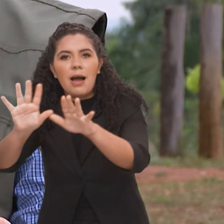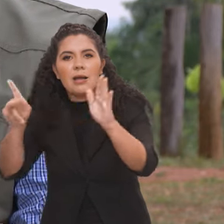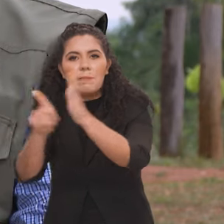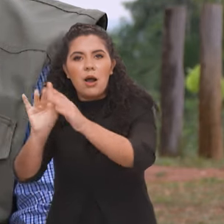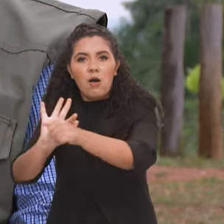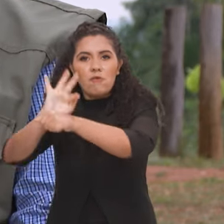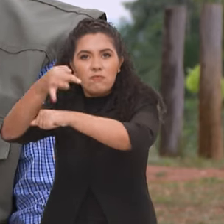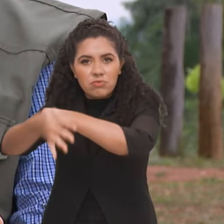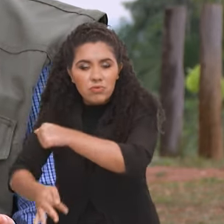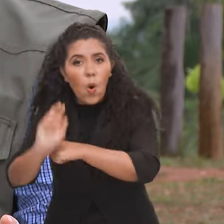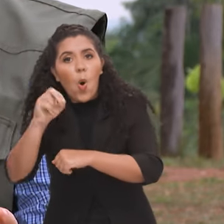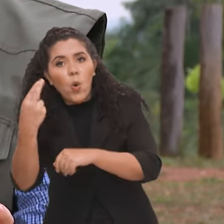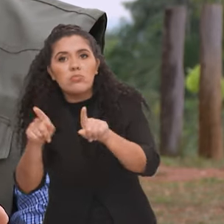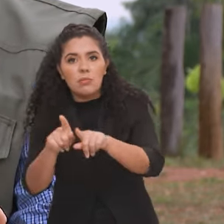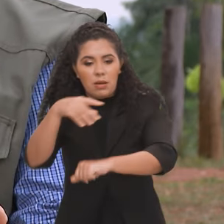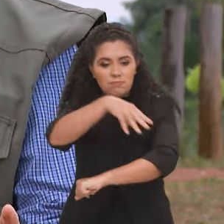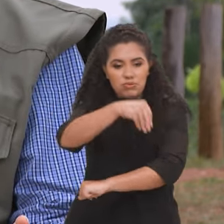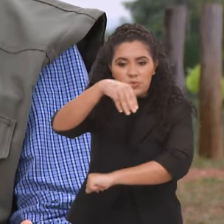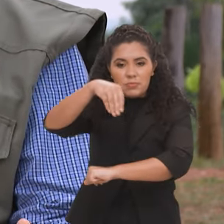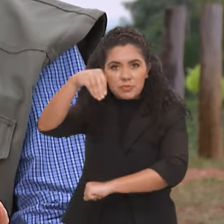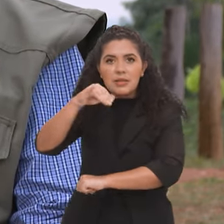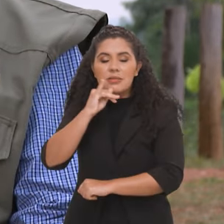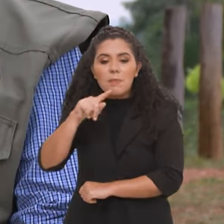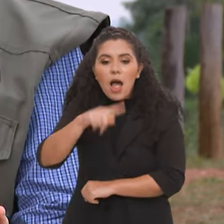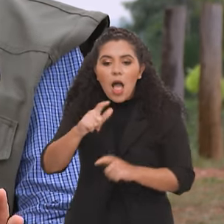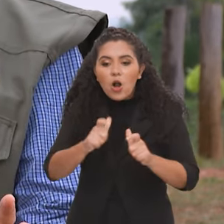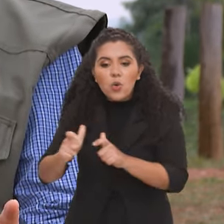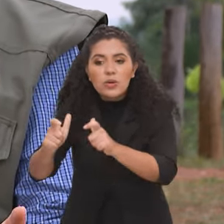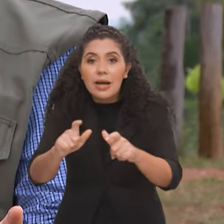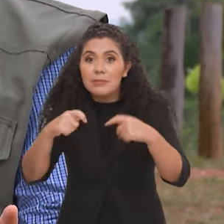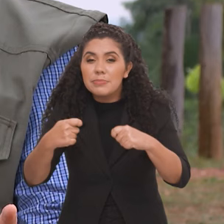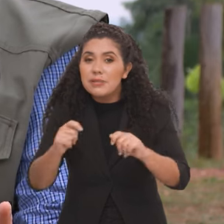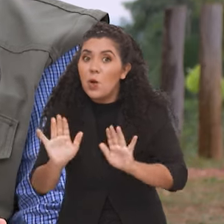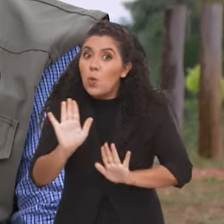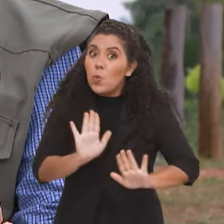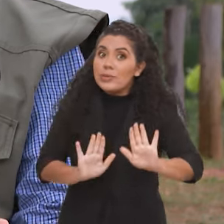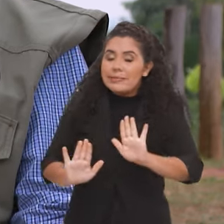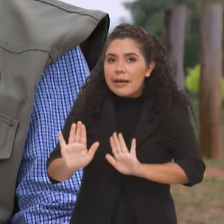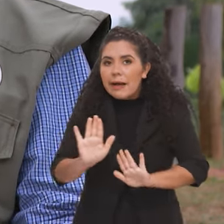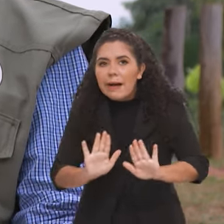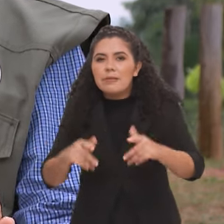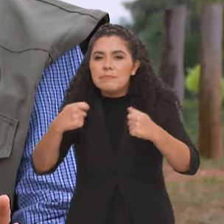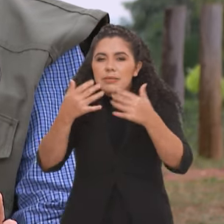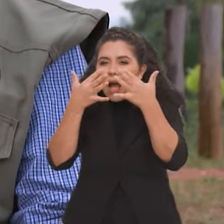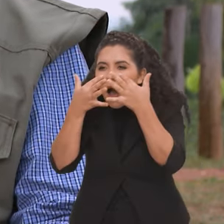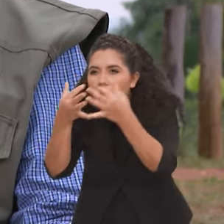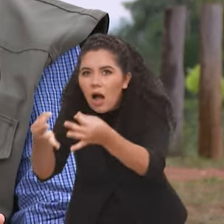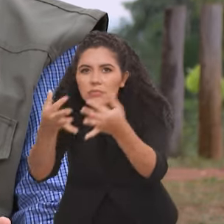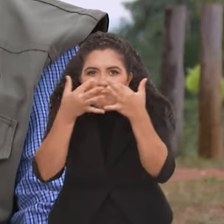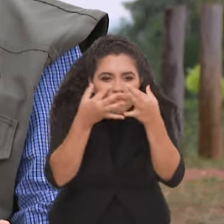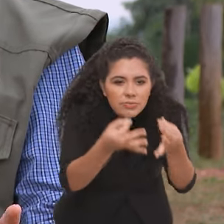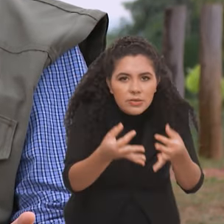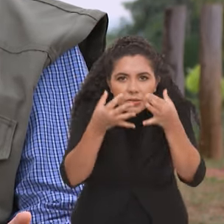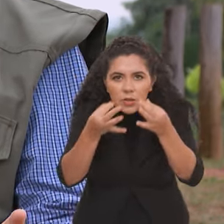Noronha, são lugares que a gente chama de áreas intangíveis, aquelas áreas que a gente tem que ter um cuidado maior, porque aí sim, não podem